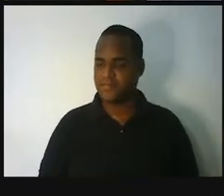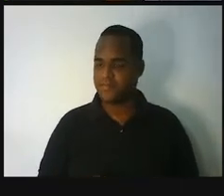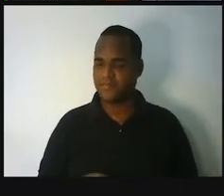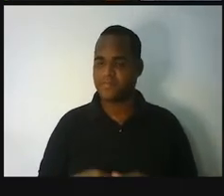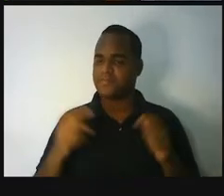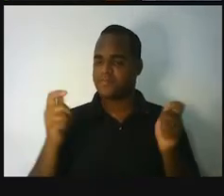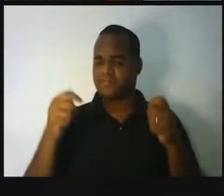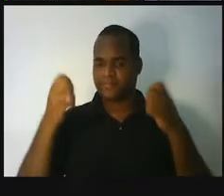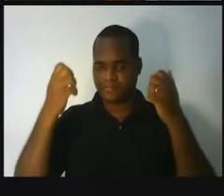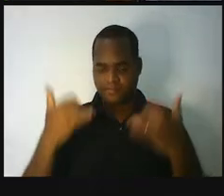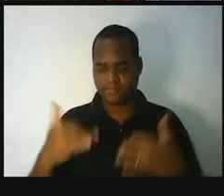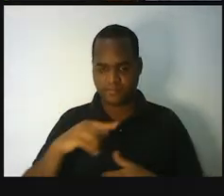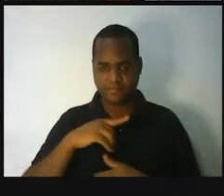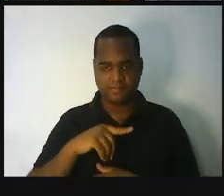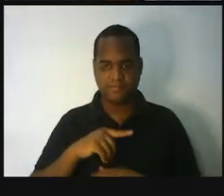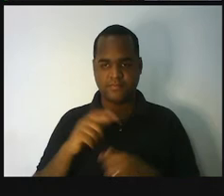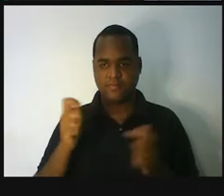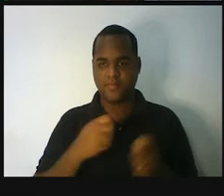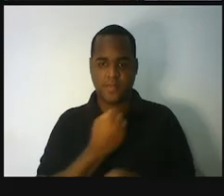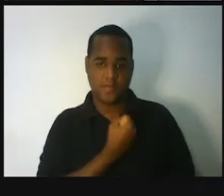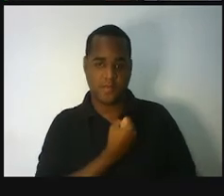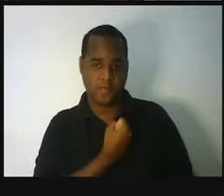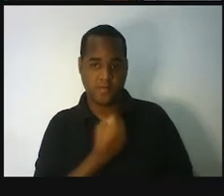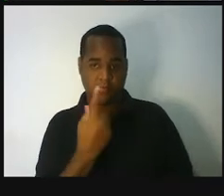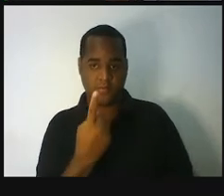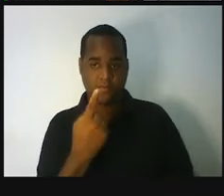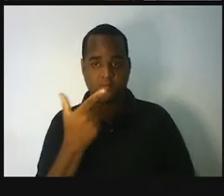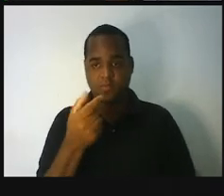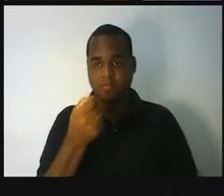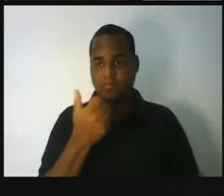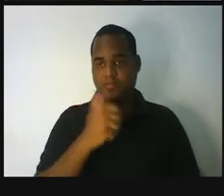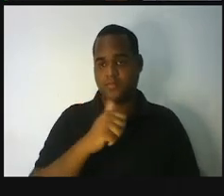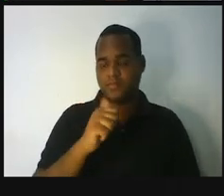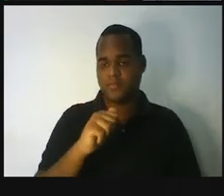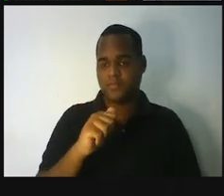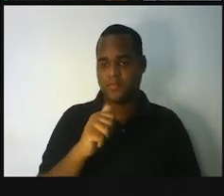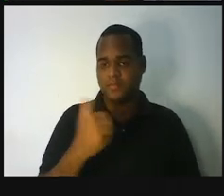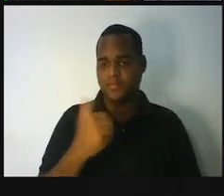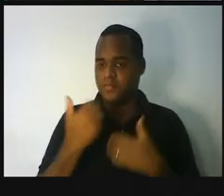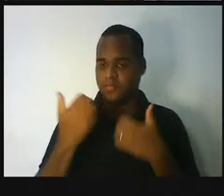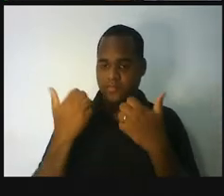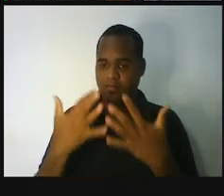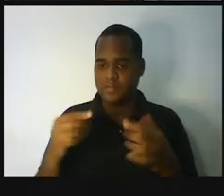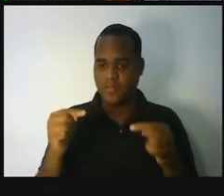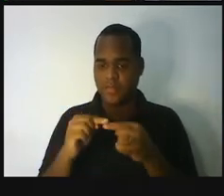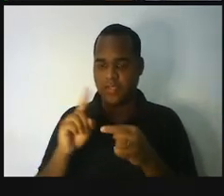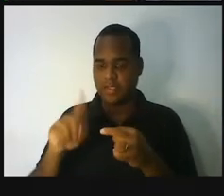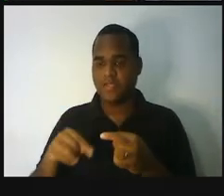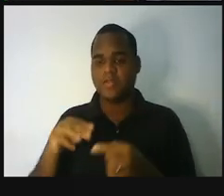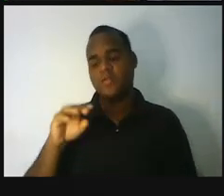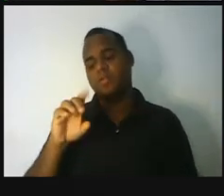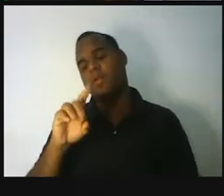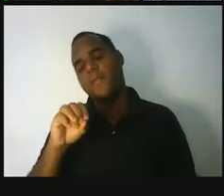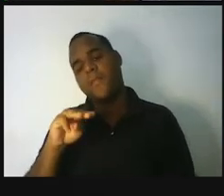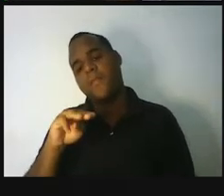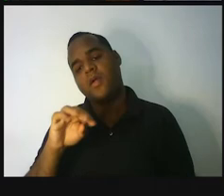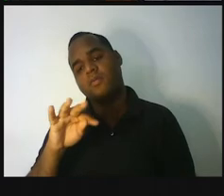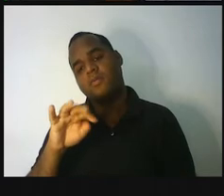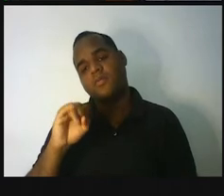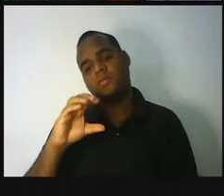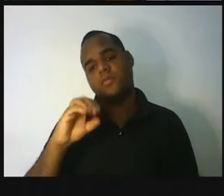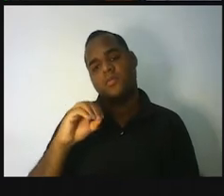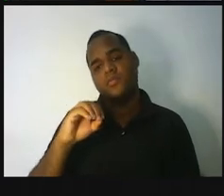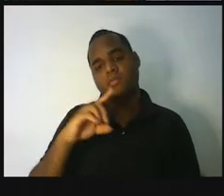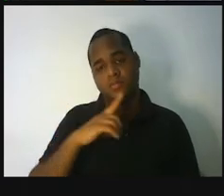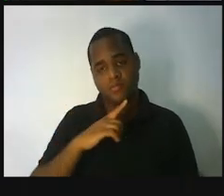vou pegar aquele número ali, 2011, que foi o fluxo doméstico. Que número é aquele?